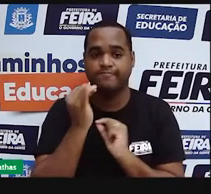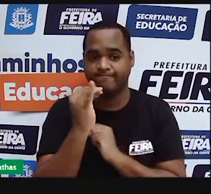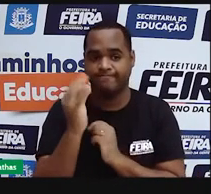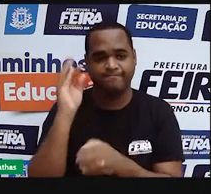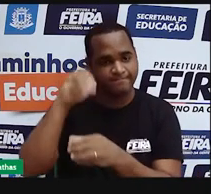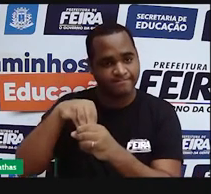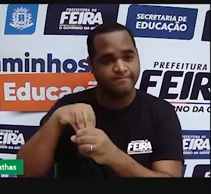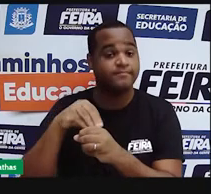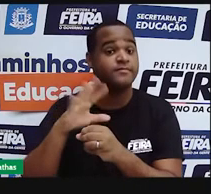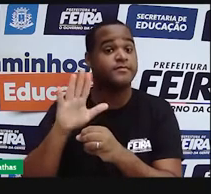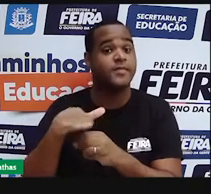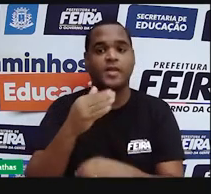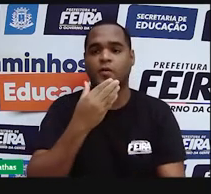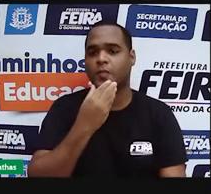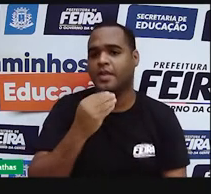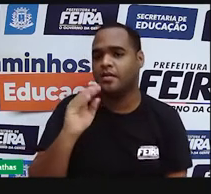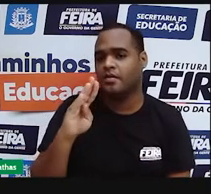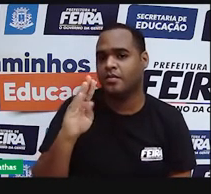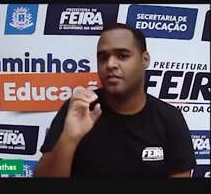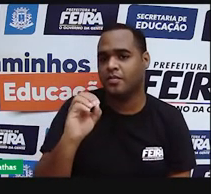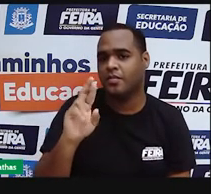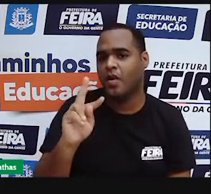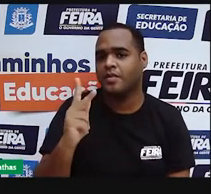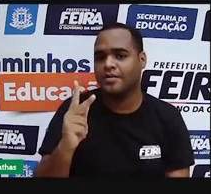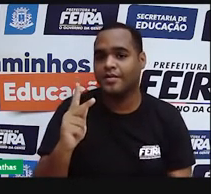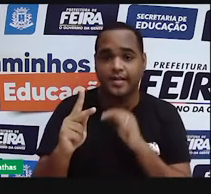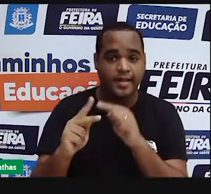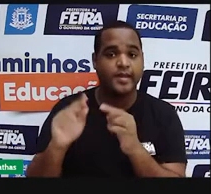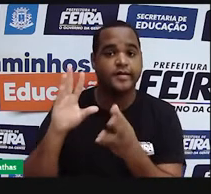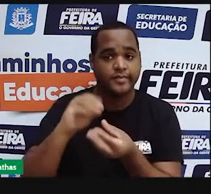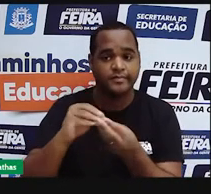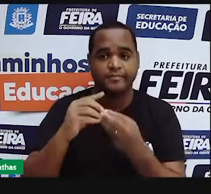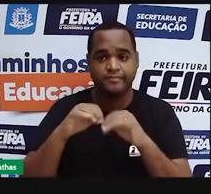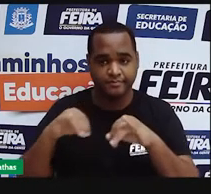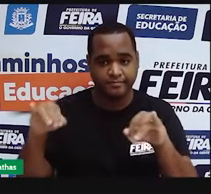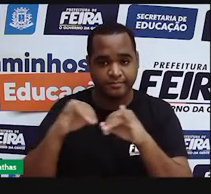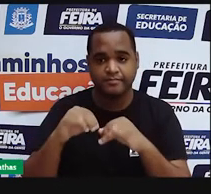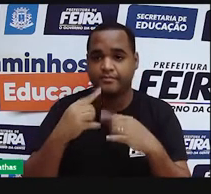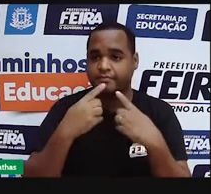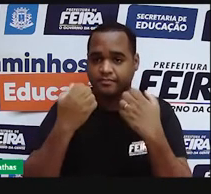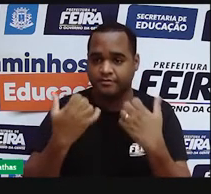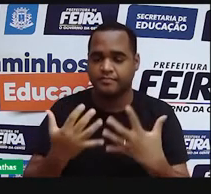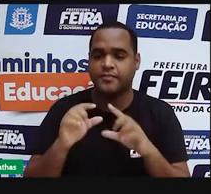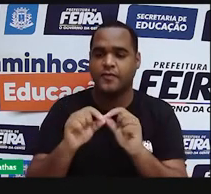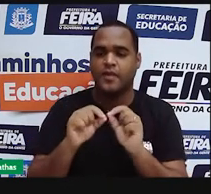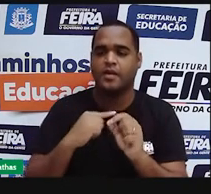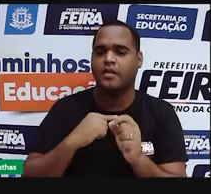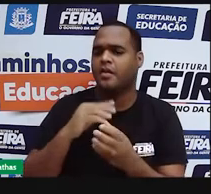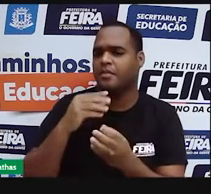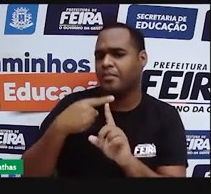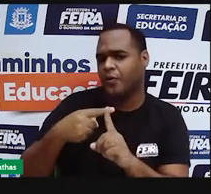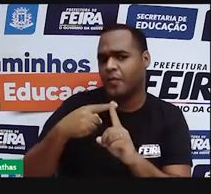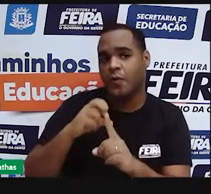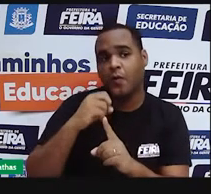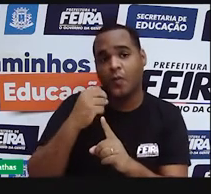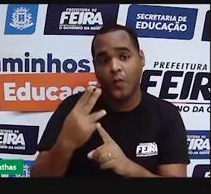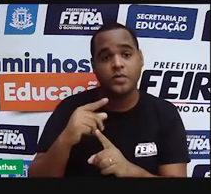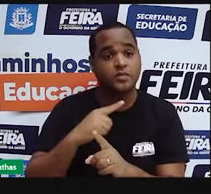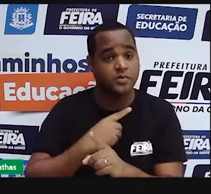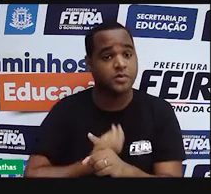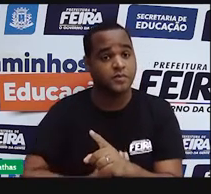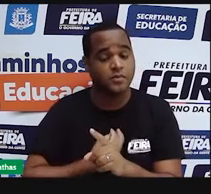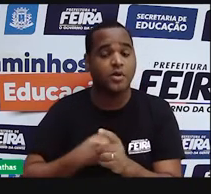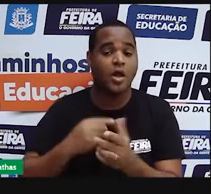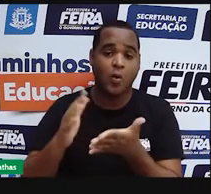ele mencionou que além de ter partículas com carga positiva aqui no núcleo, existiam também partículas que tinham